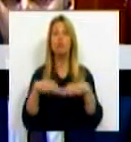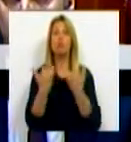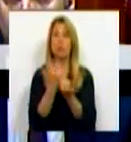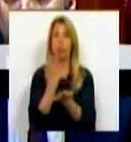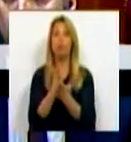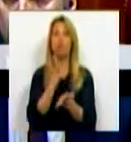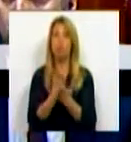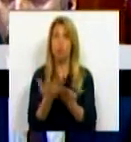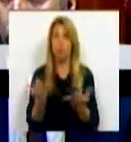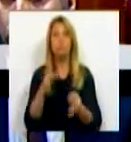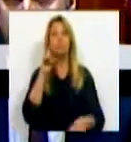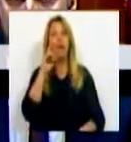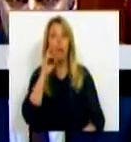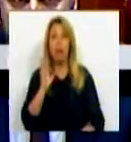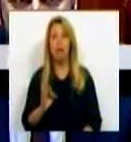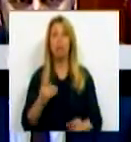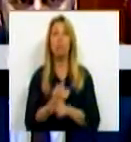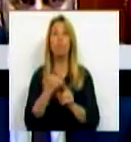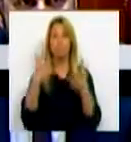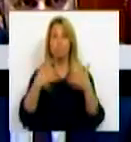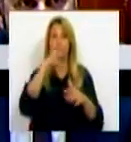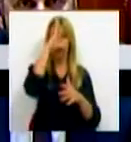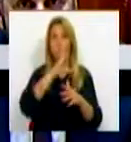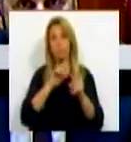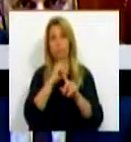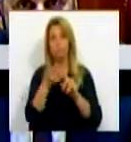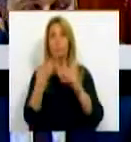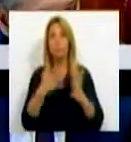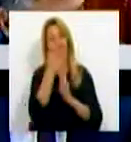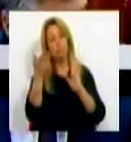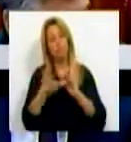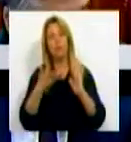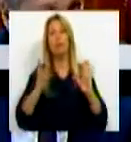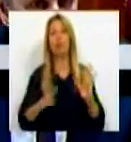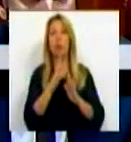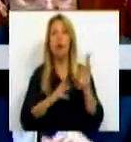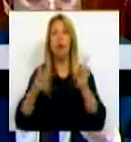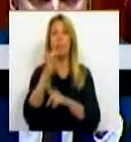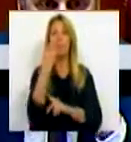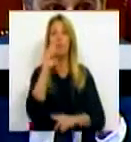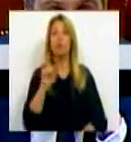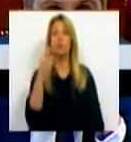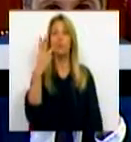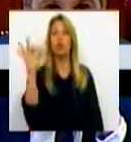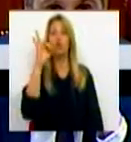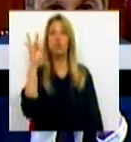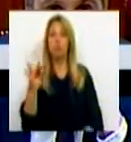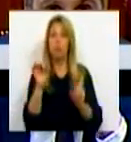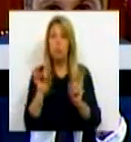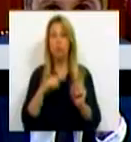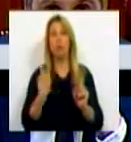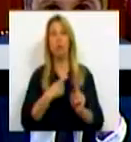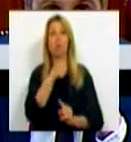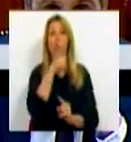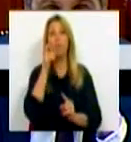garantia, porque já no Orçamento de Estado este ano pusemos um aumento de 3,3%, que é esse o nosso compromisso,